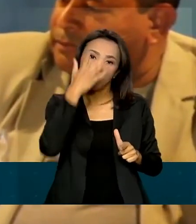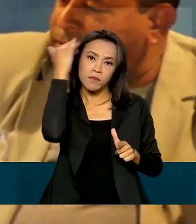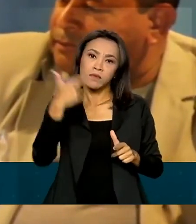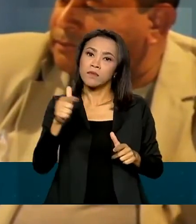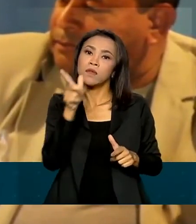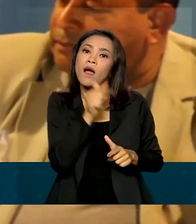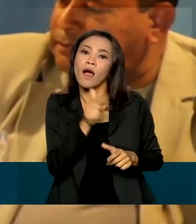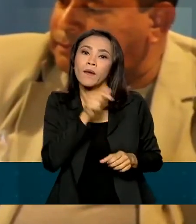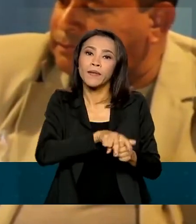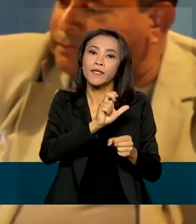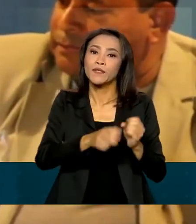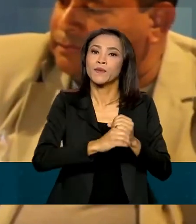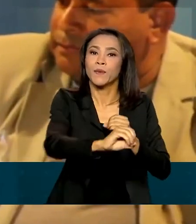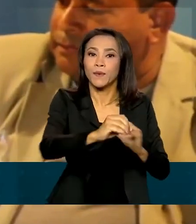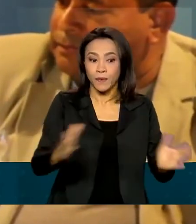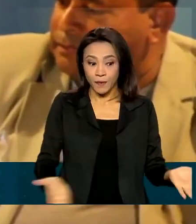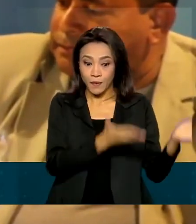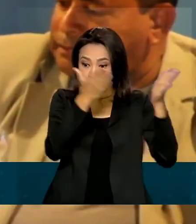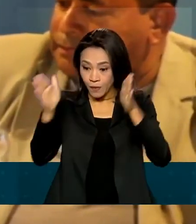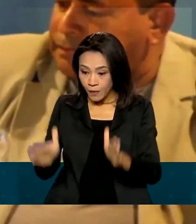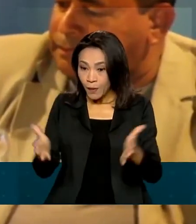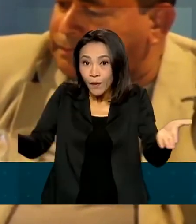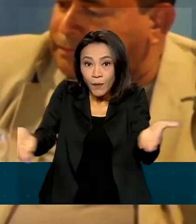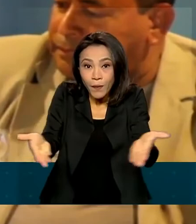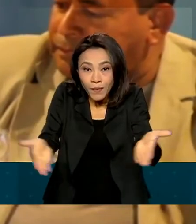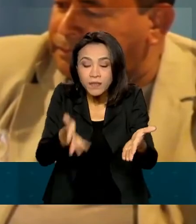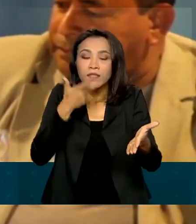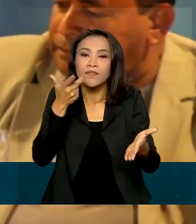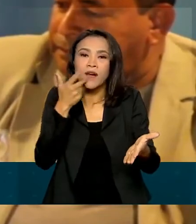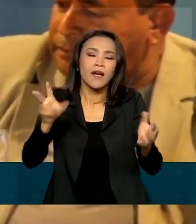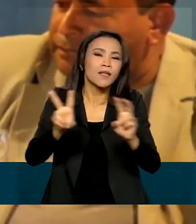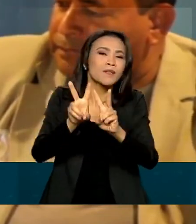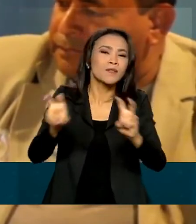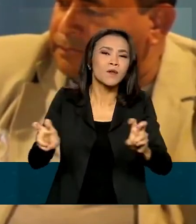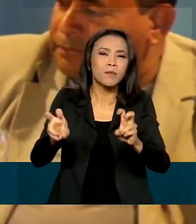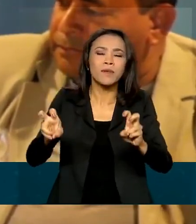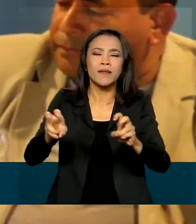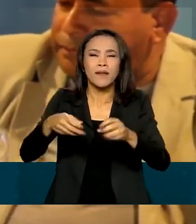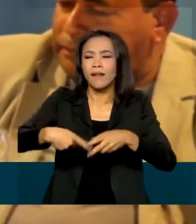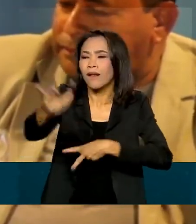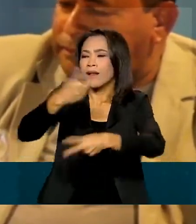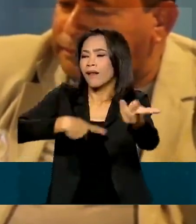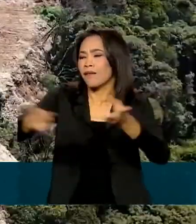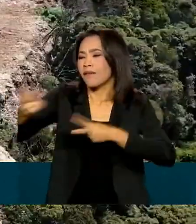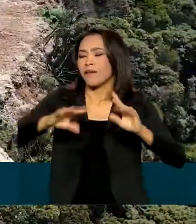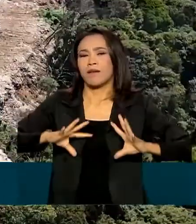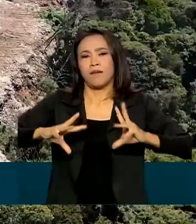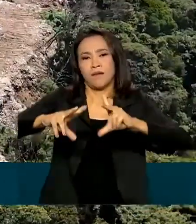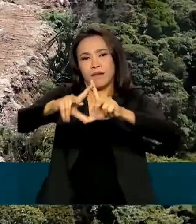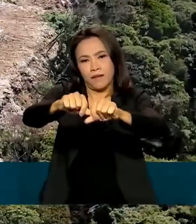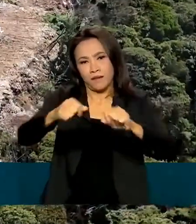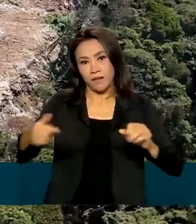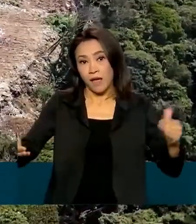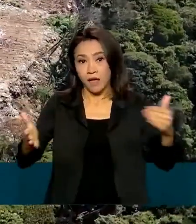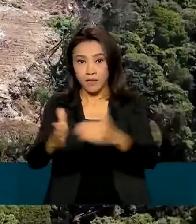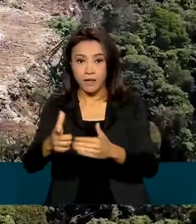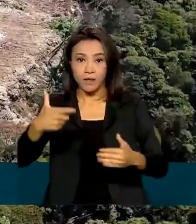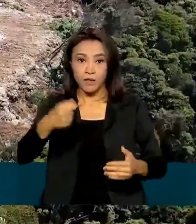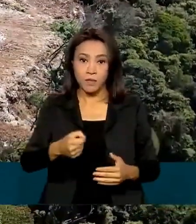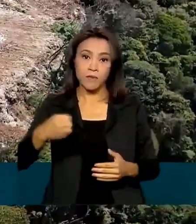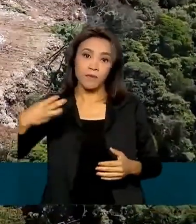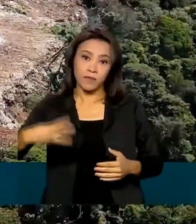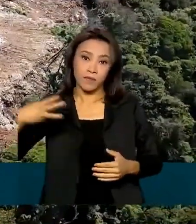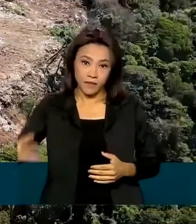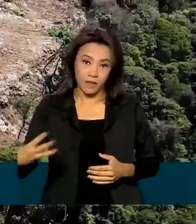Brasil. E agora a gente fala em universalizar o serviço até 2033. O investimento que permitiu que